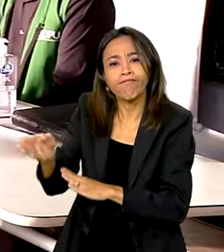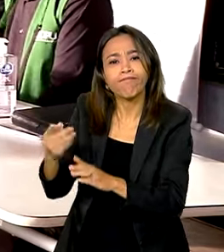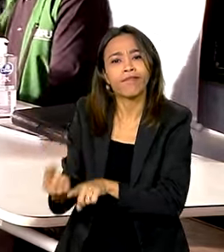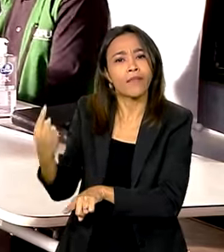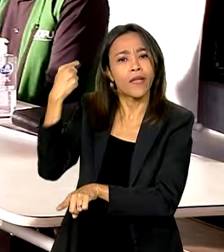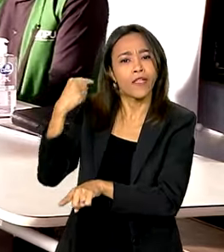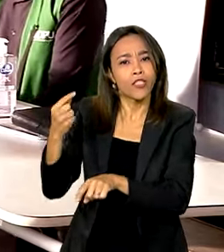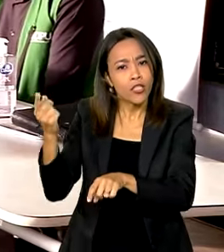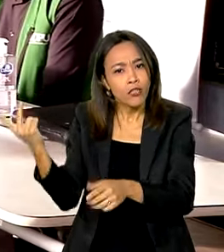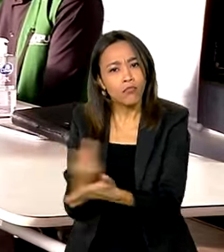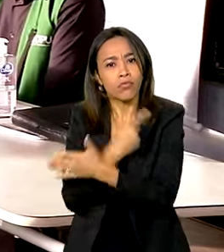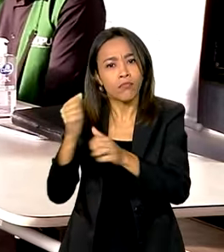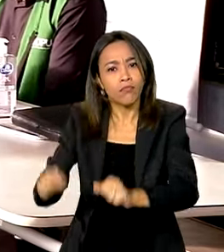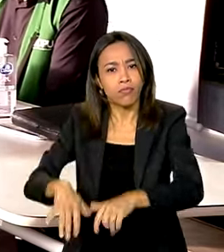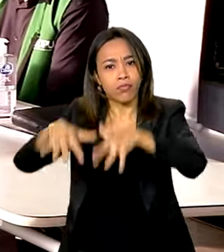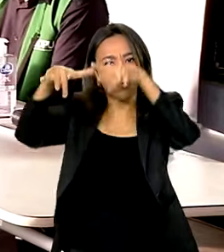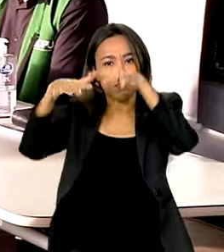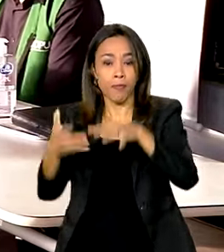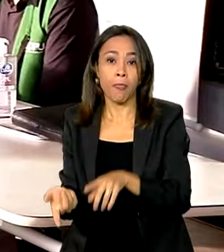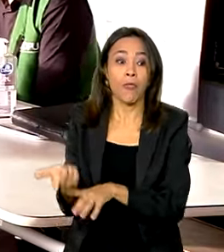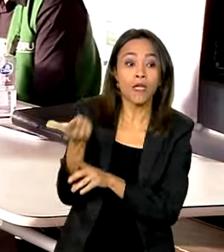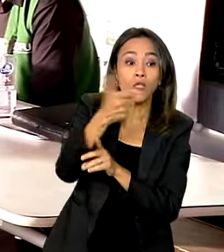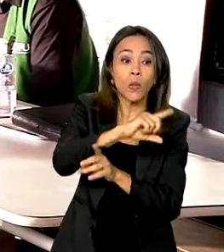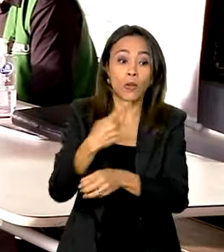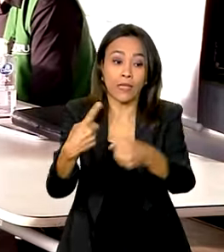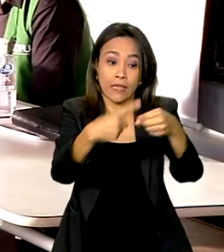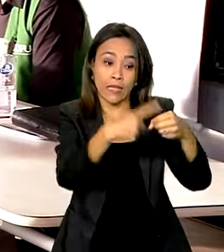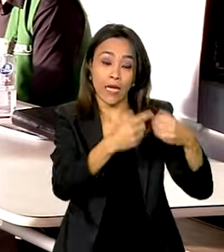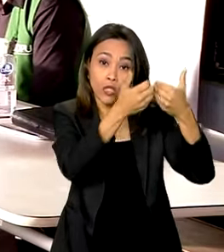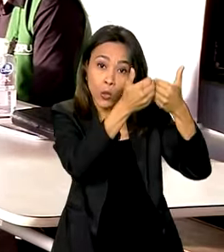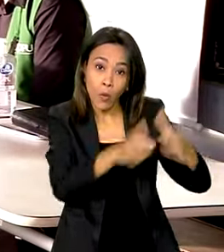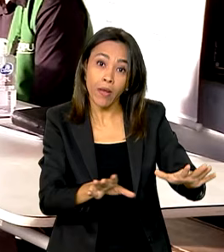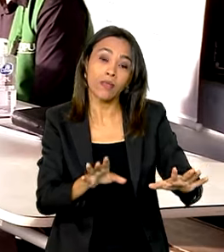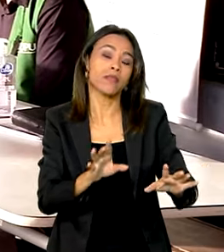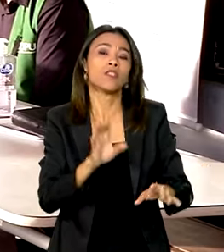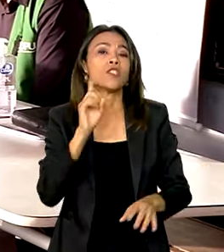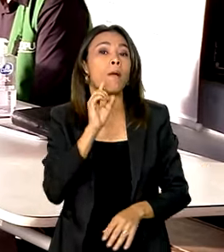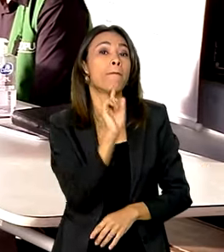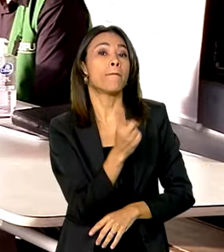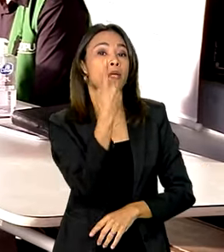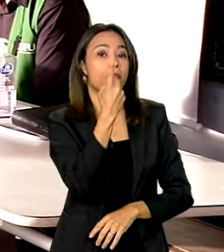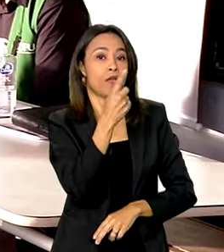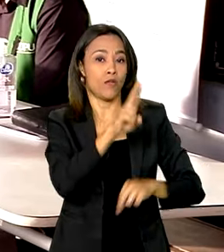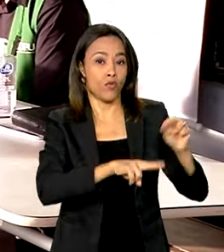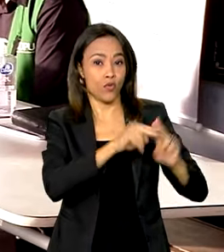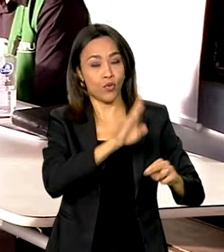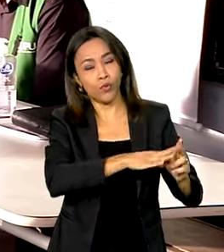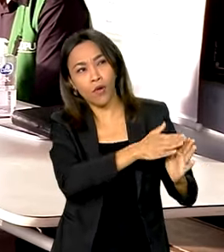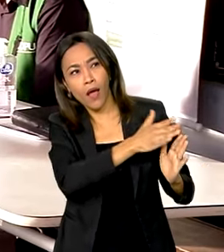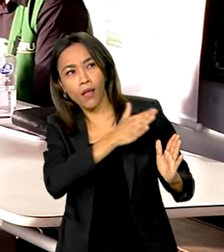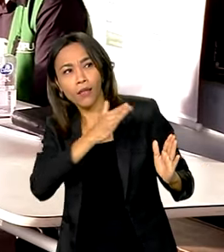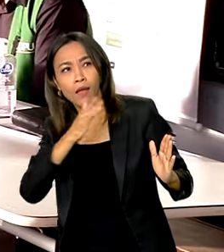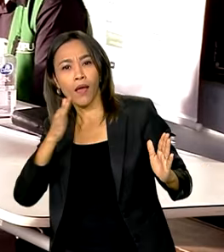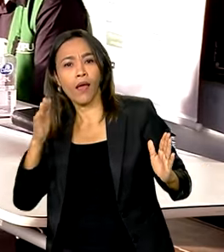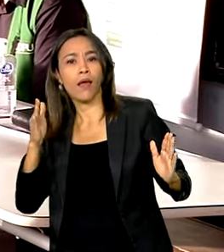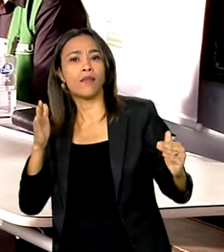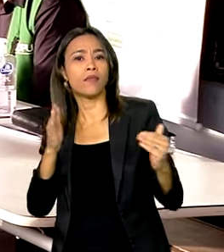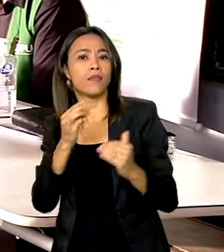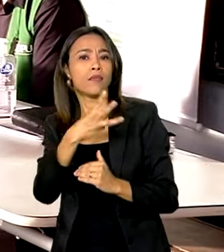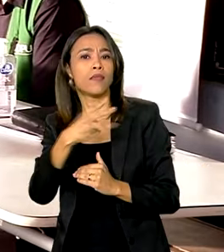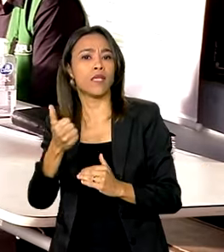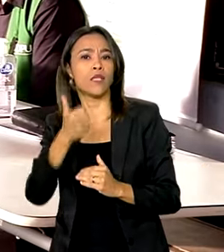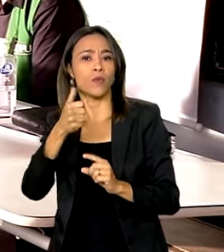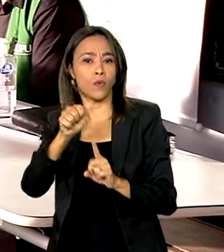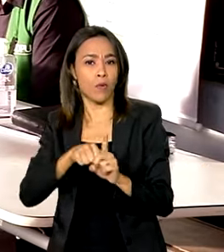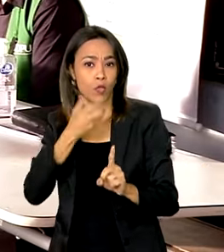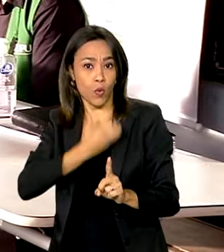110 cidades, a caravana vai começar no dia 1º de julho e vai até o dia 31 de outubro. Moradores dos